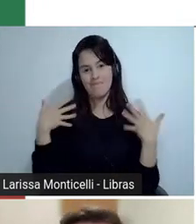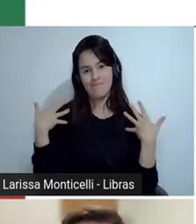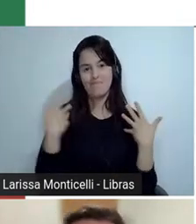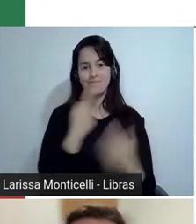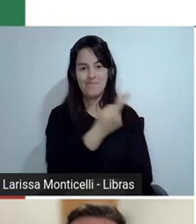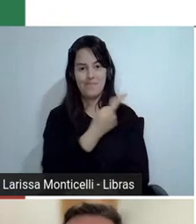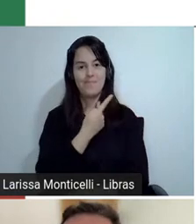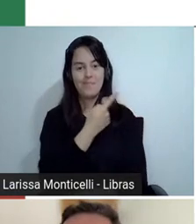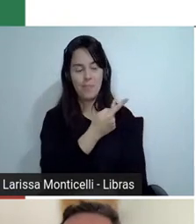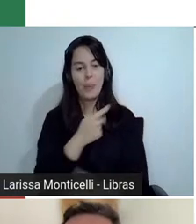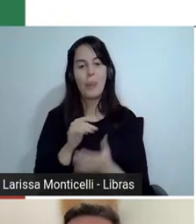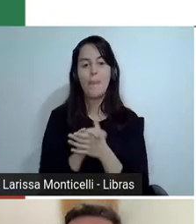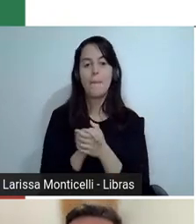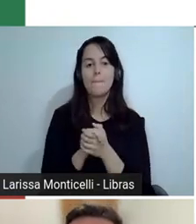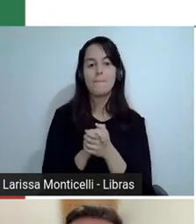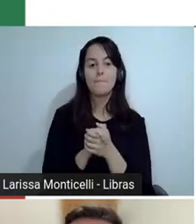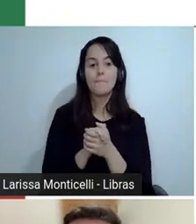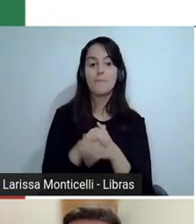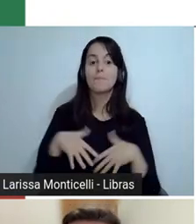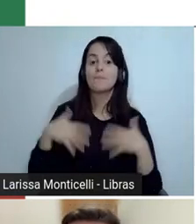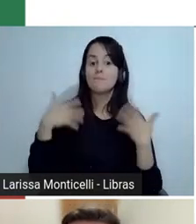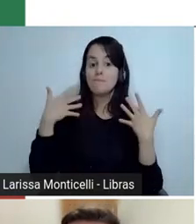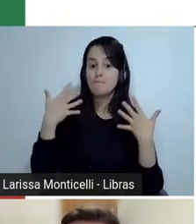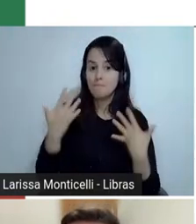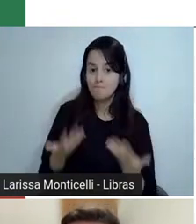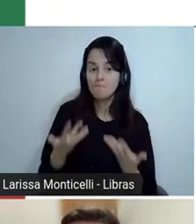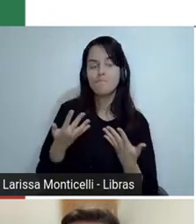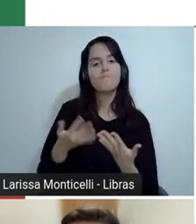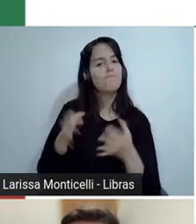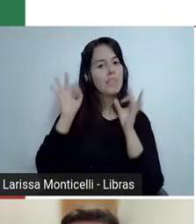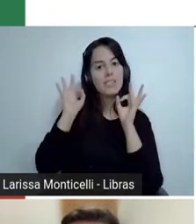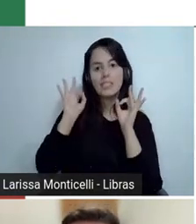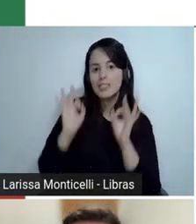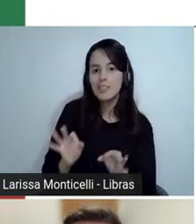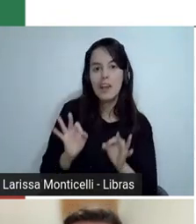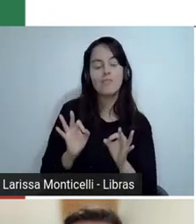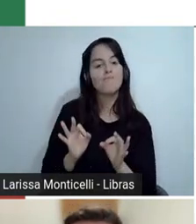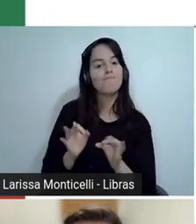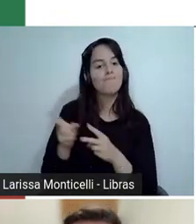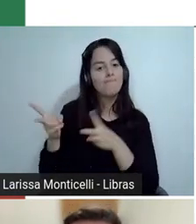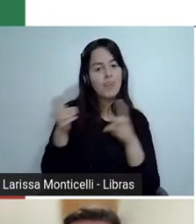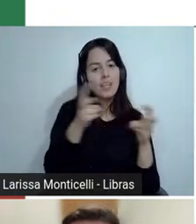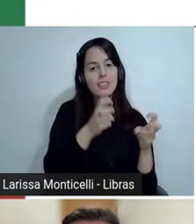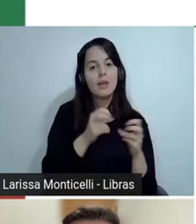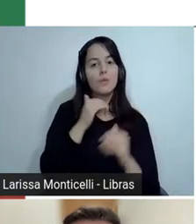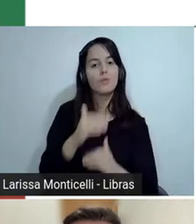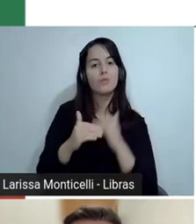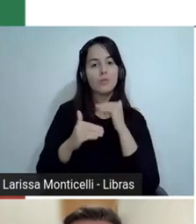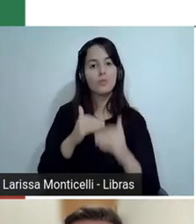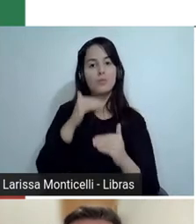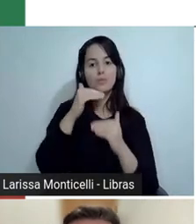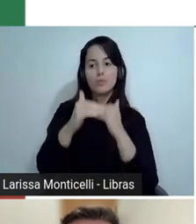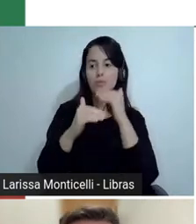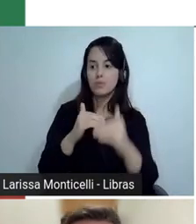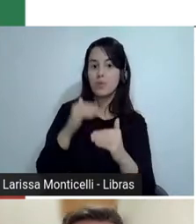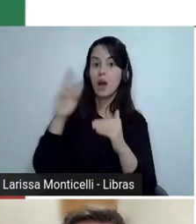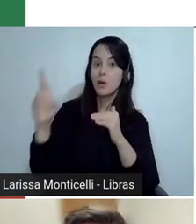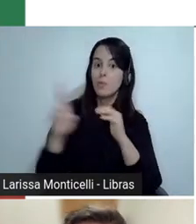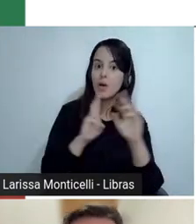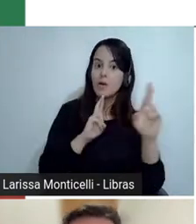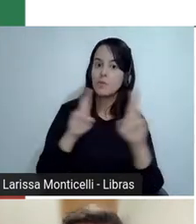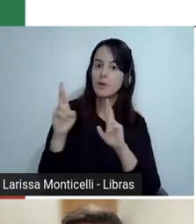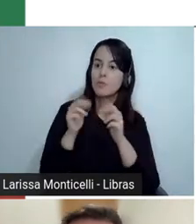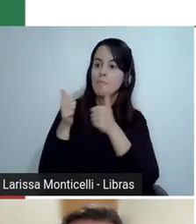Com certeza. Principalmente porque a gente vai avançando, vai vendo os resultados, né, a partir do que a gente